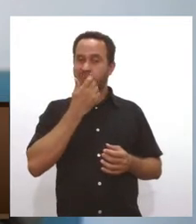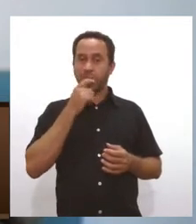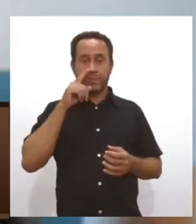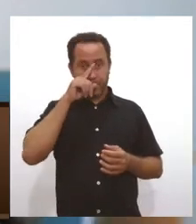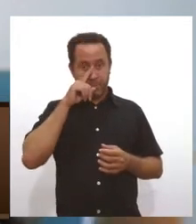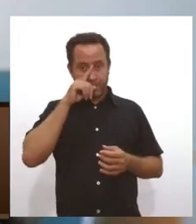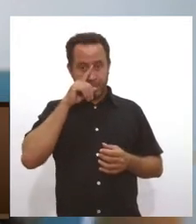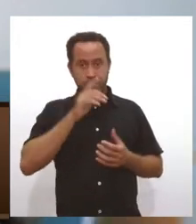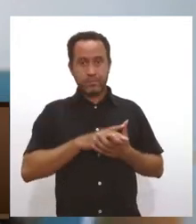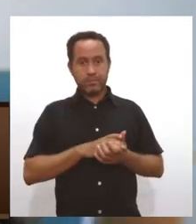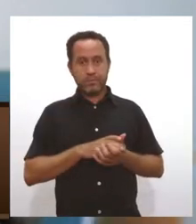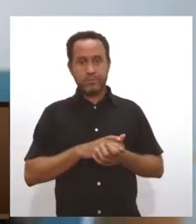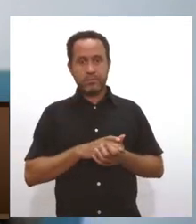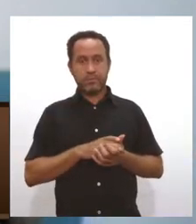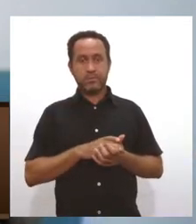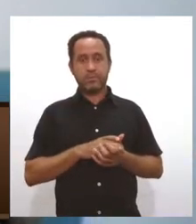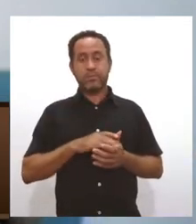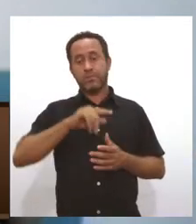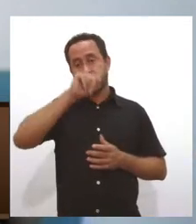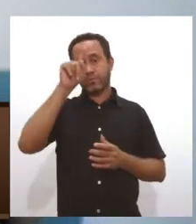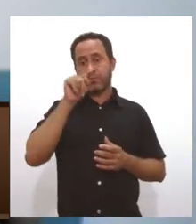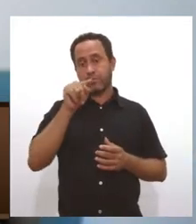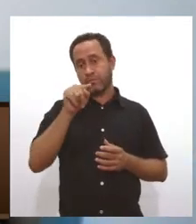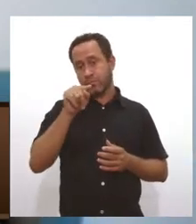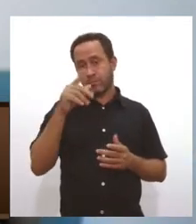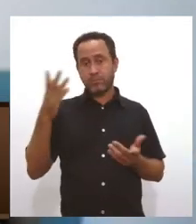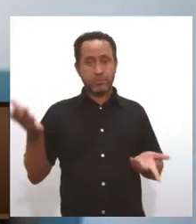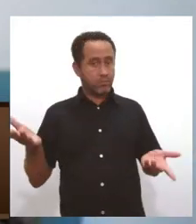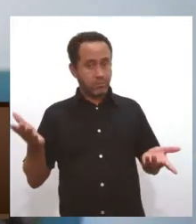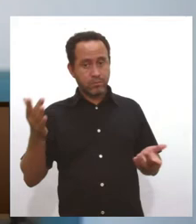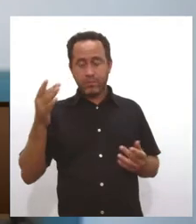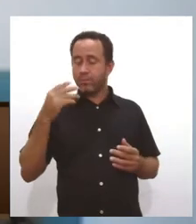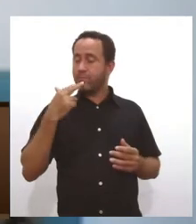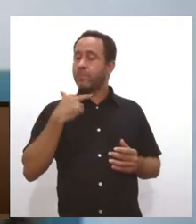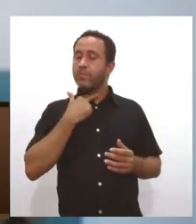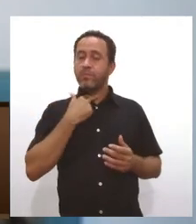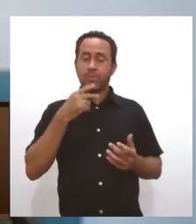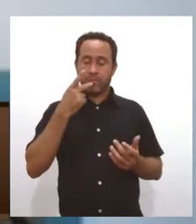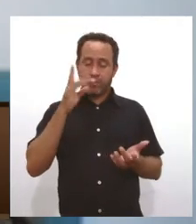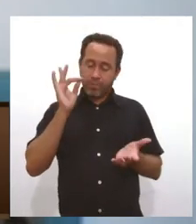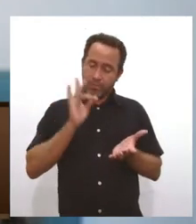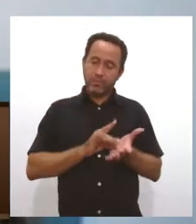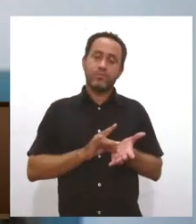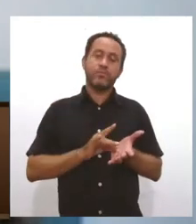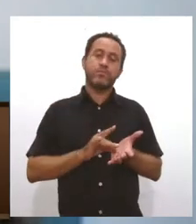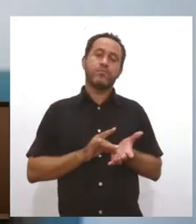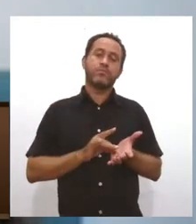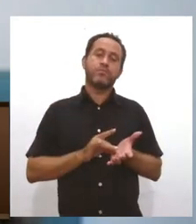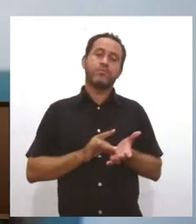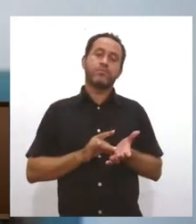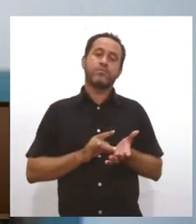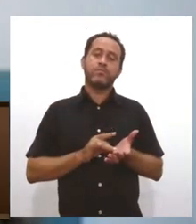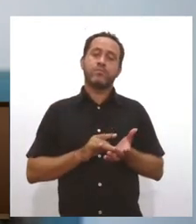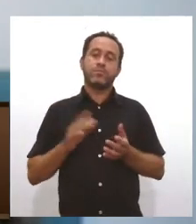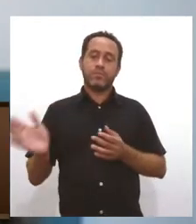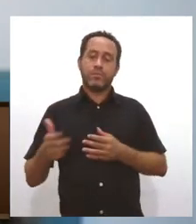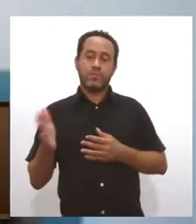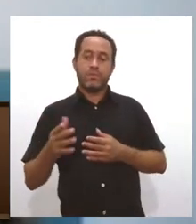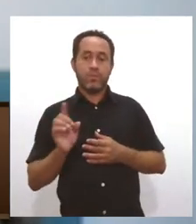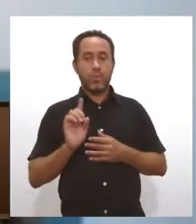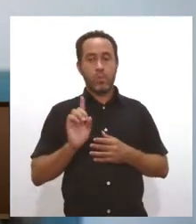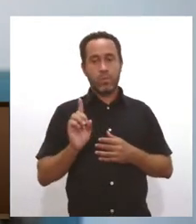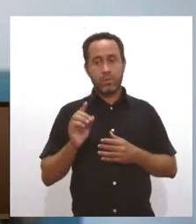é uma incógnita, né? A gente não pode afirmar se realmente será... dará uma celeridade ao